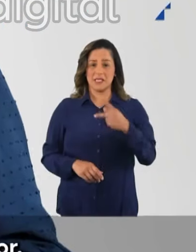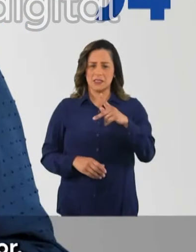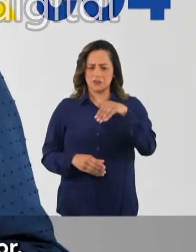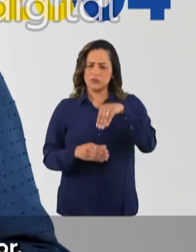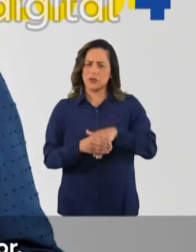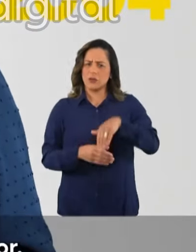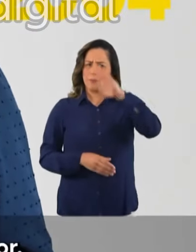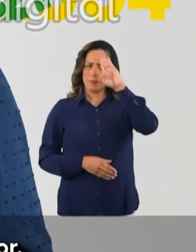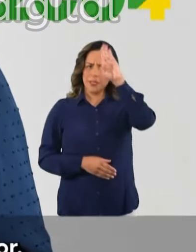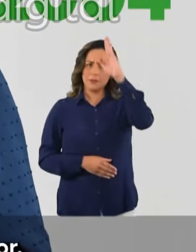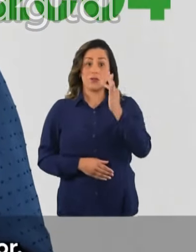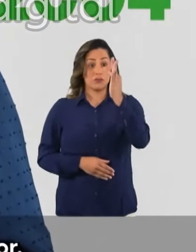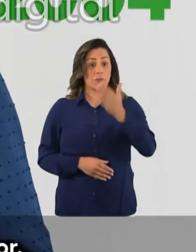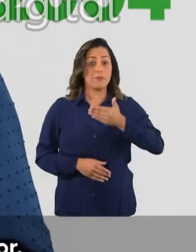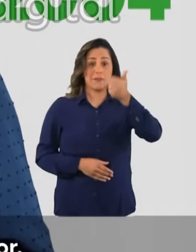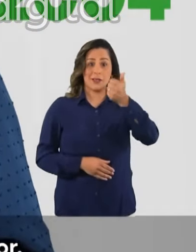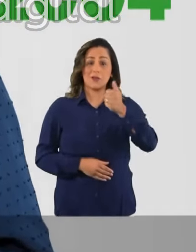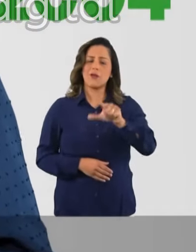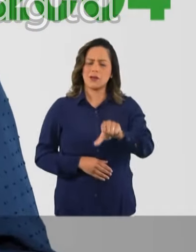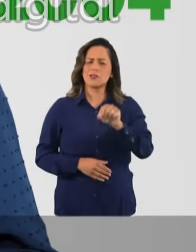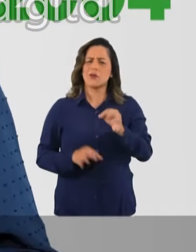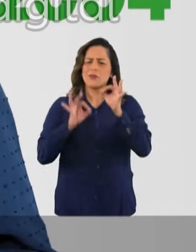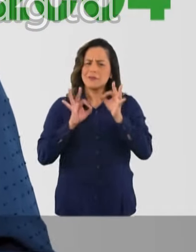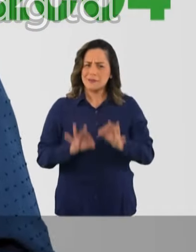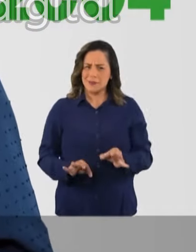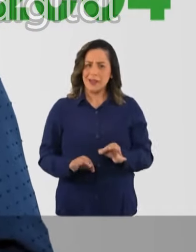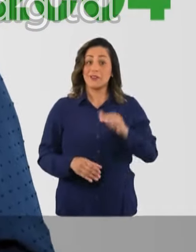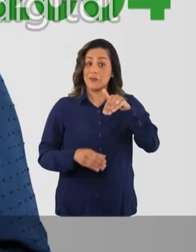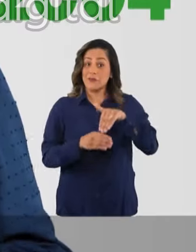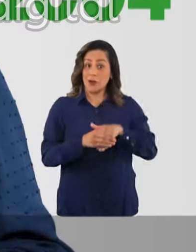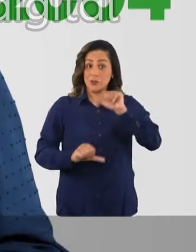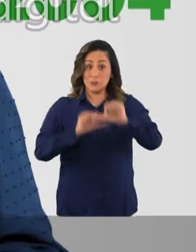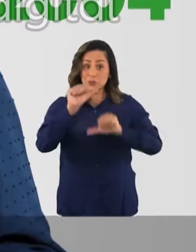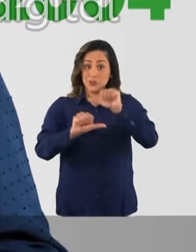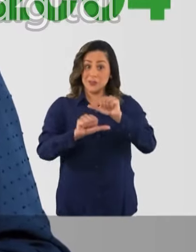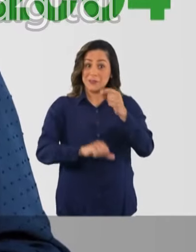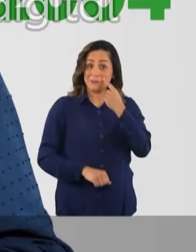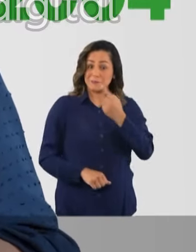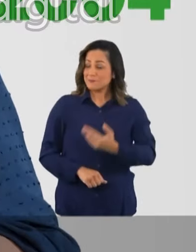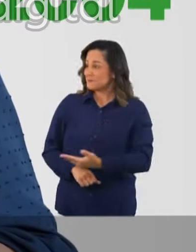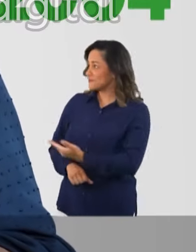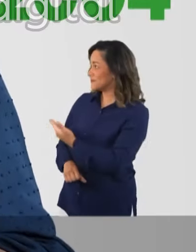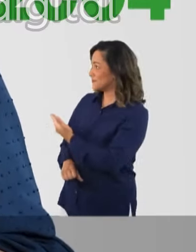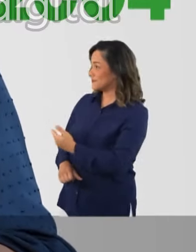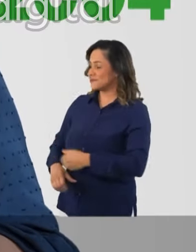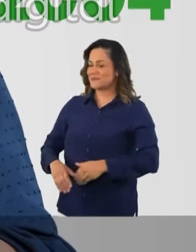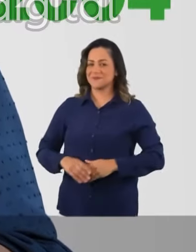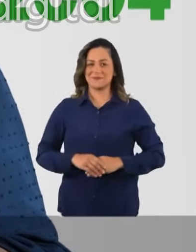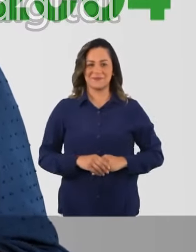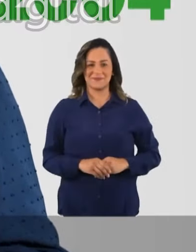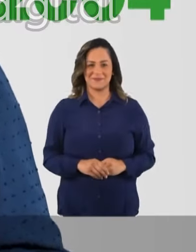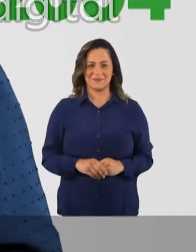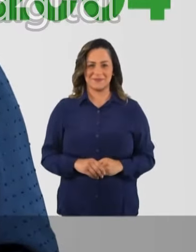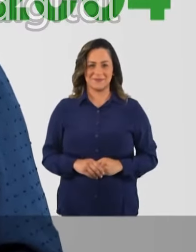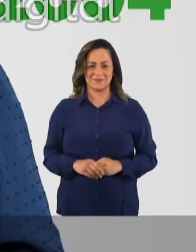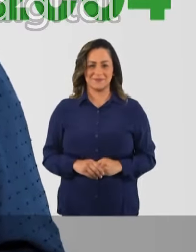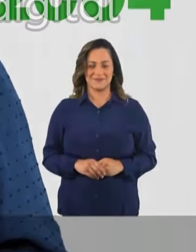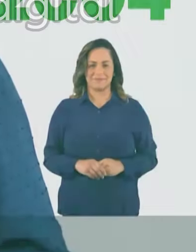Seu voto é a chave para um futuro melhor. Faça a escolha certa. Vote para mudar. Carmen Geralde, 22